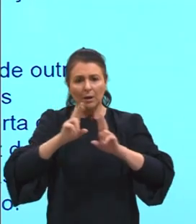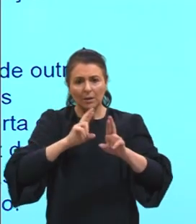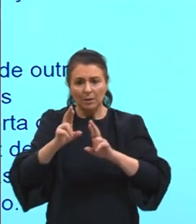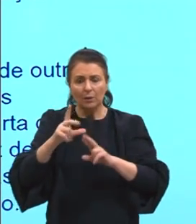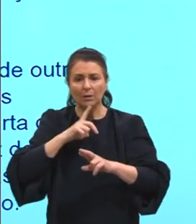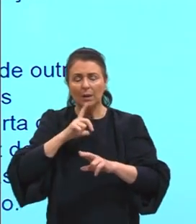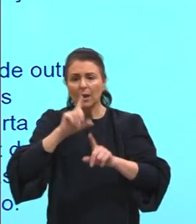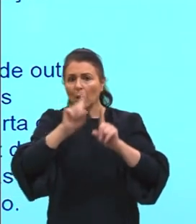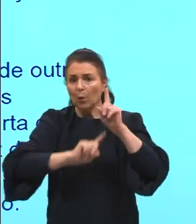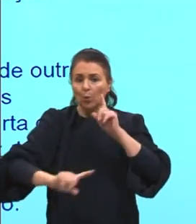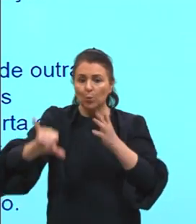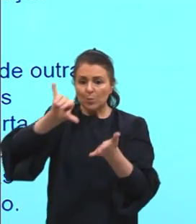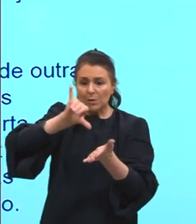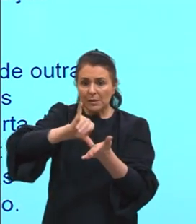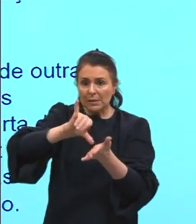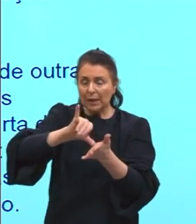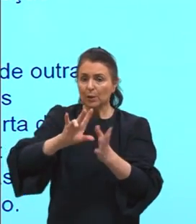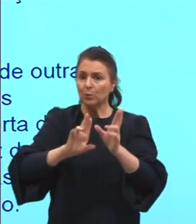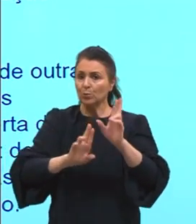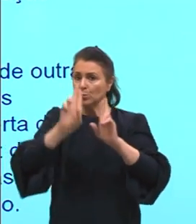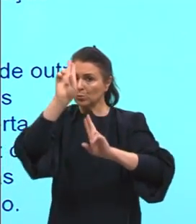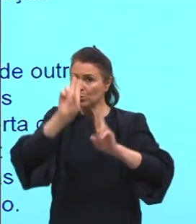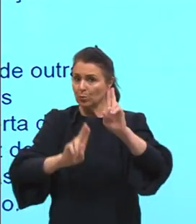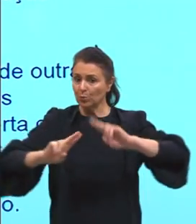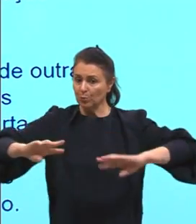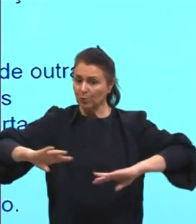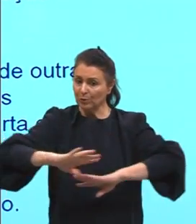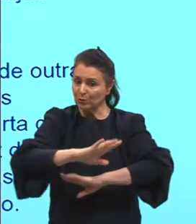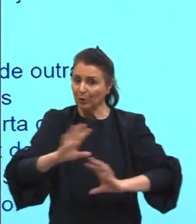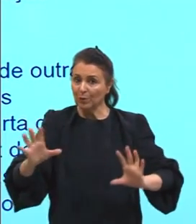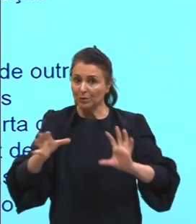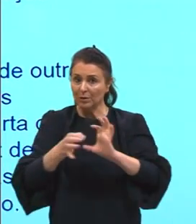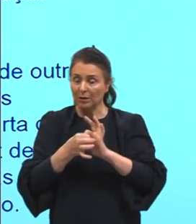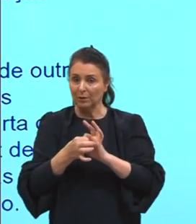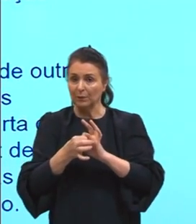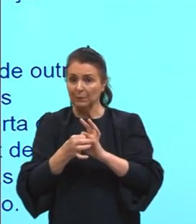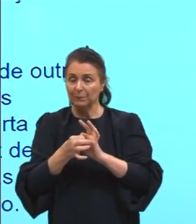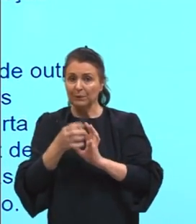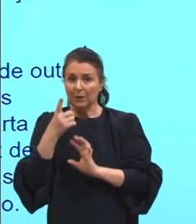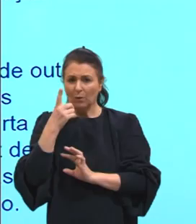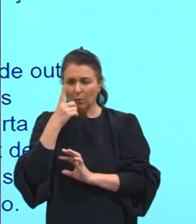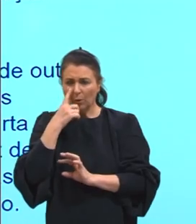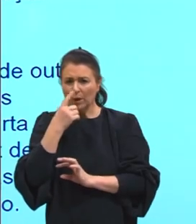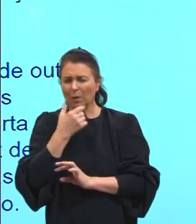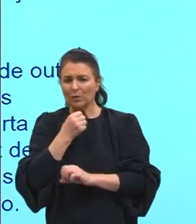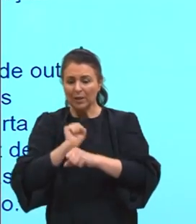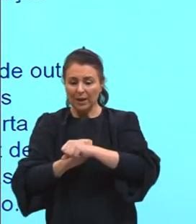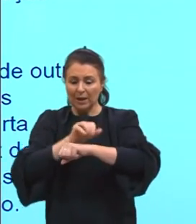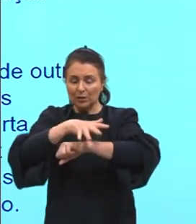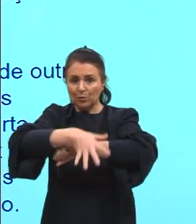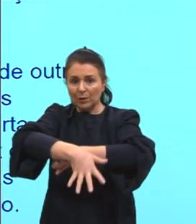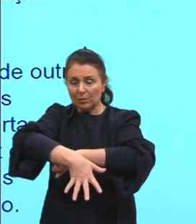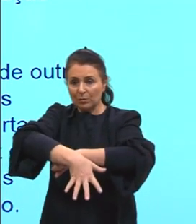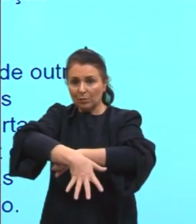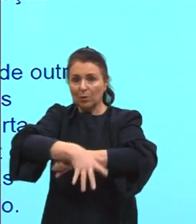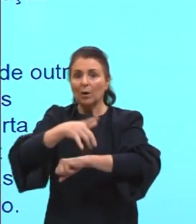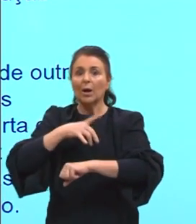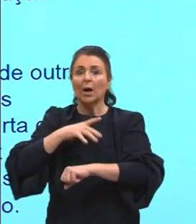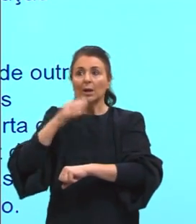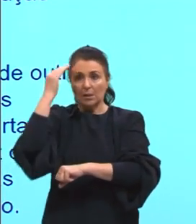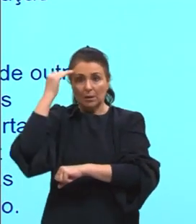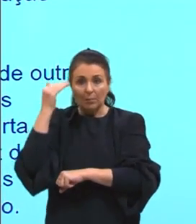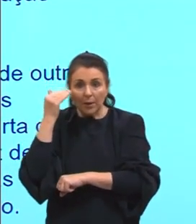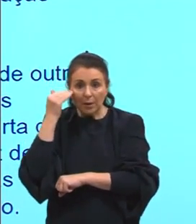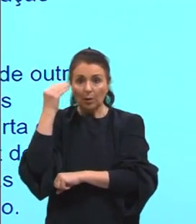alguns centros urbanos vão se ligando, tá, gurizada? Aí alguma coisa, por exemplo, aqui deve ser Cachoeira do Sul, manda para Santa Maria e também